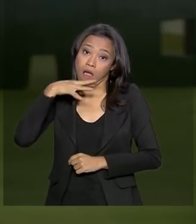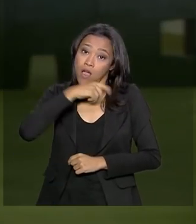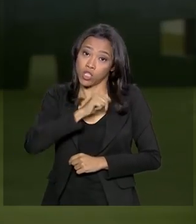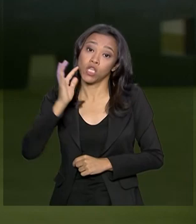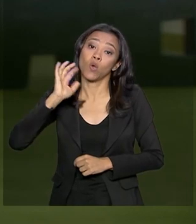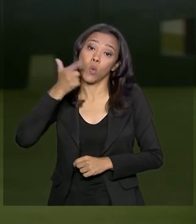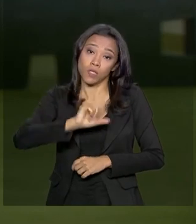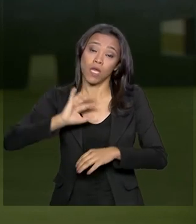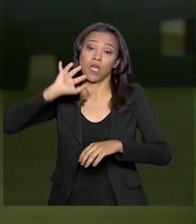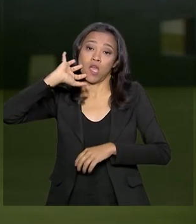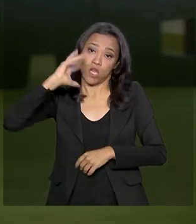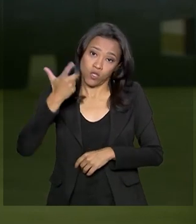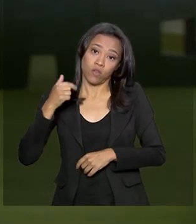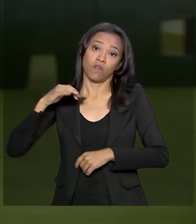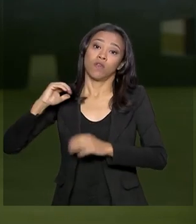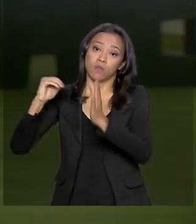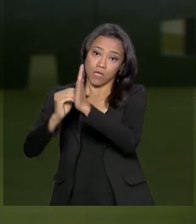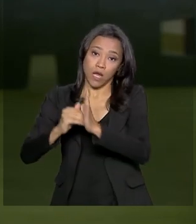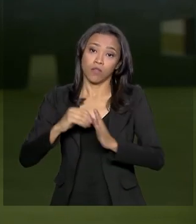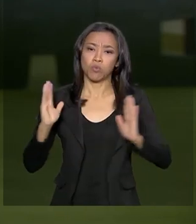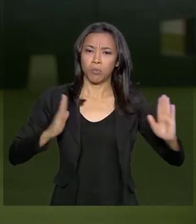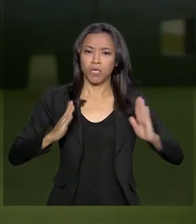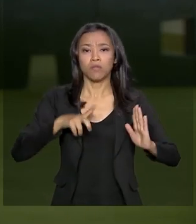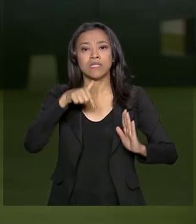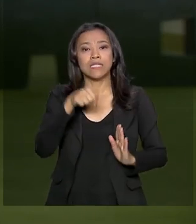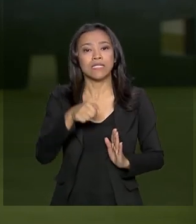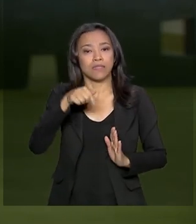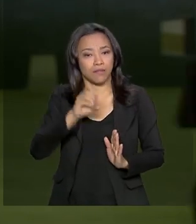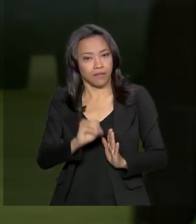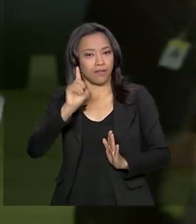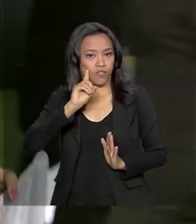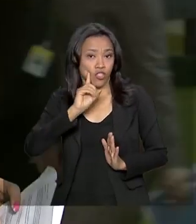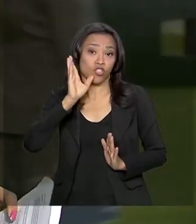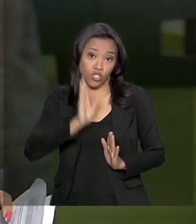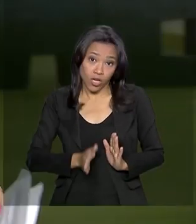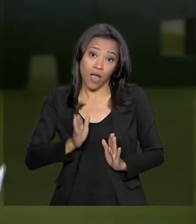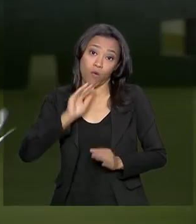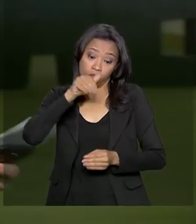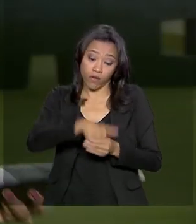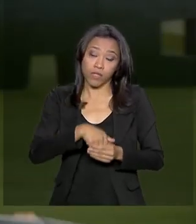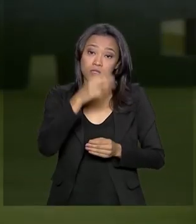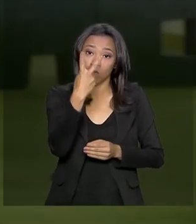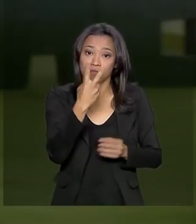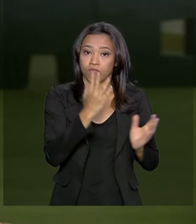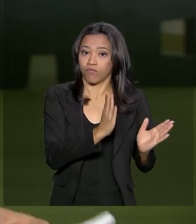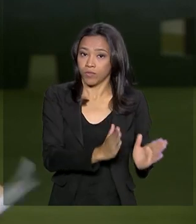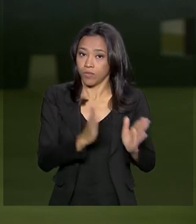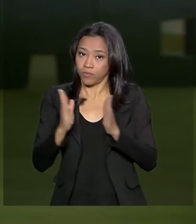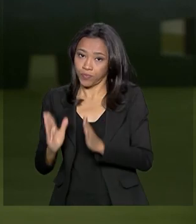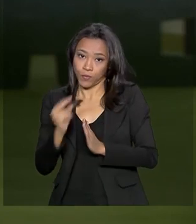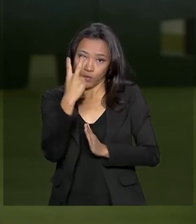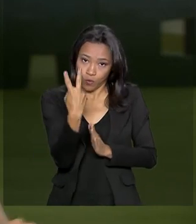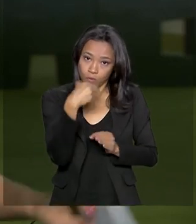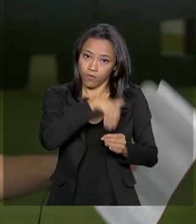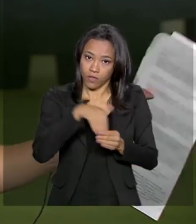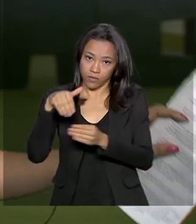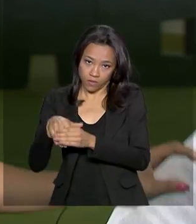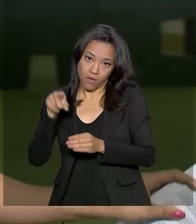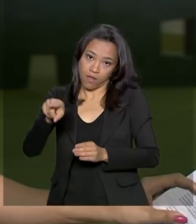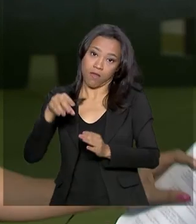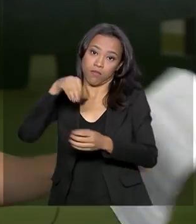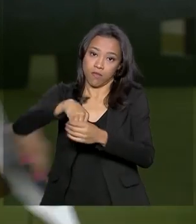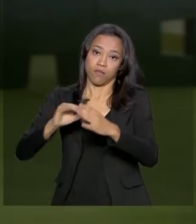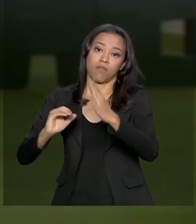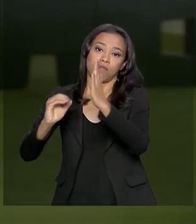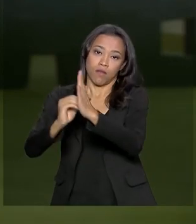resolver essa questão em até 70 dias, já com a votação em dois turnos no plenário da Casa. Então, essa é a pauta do